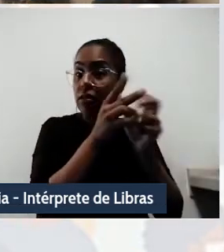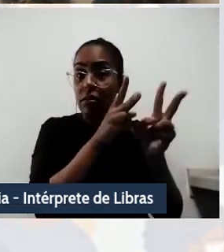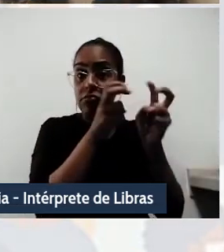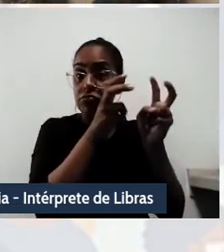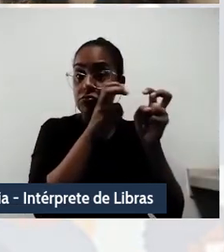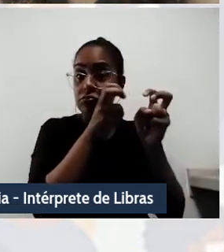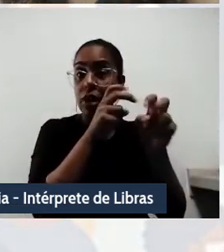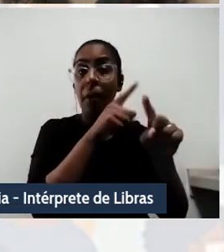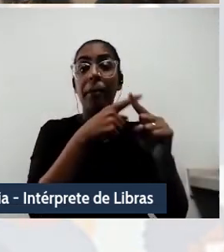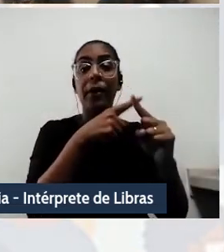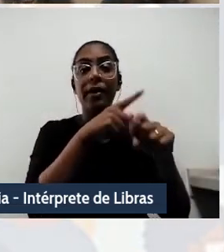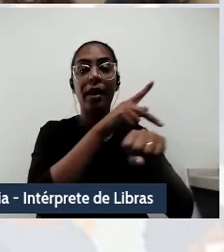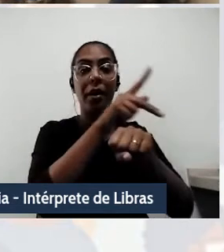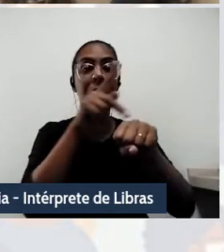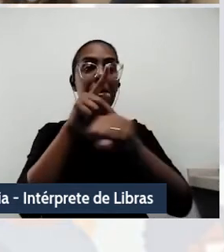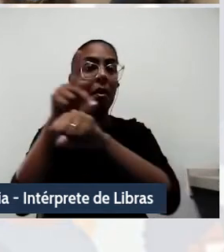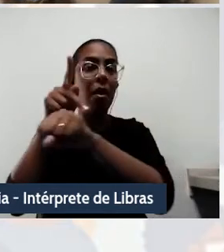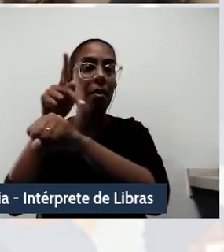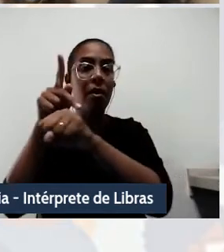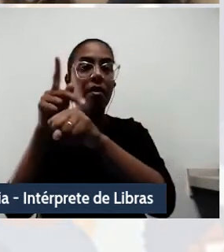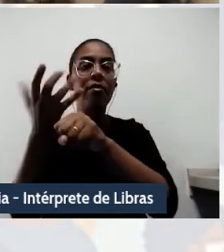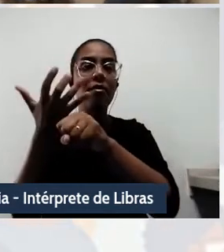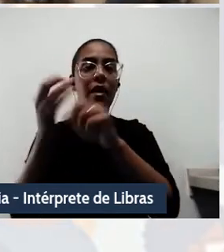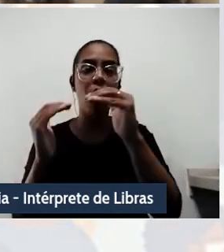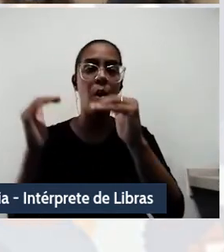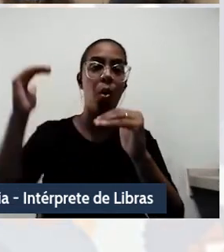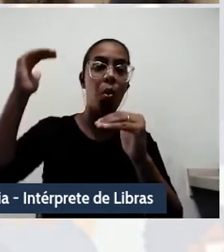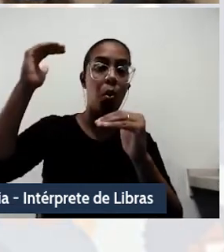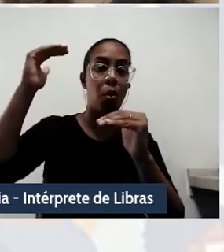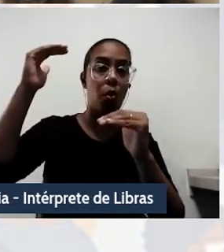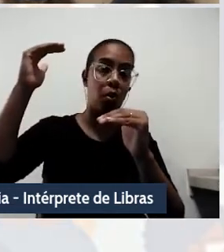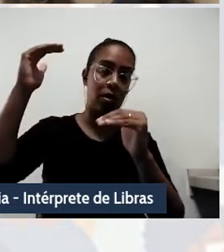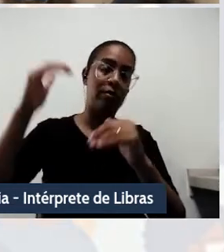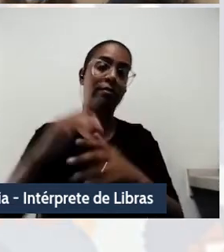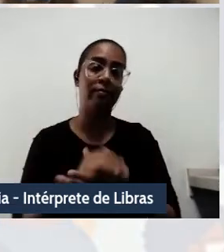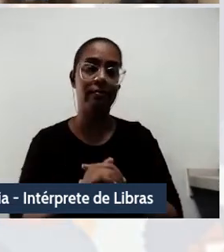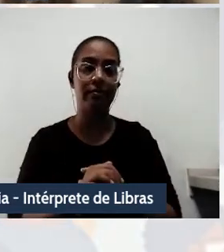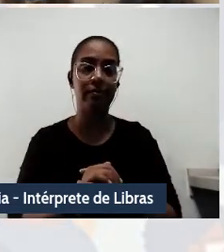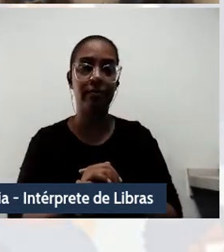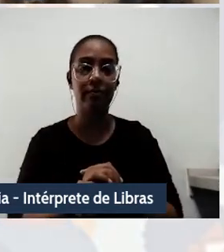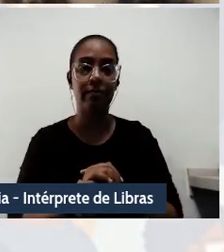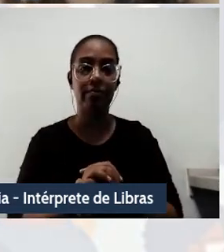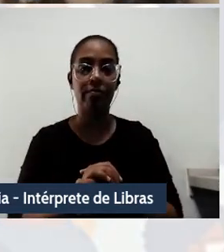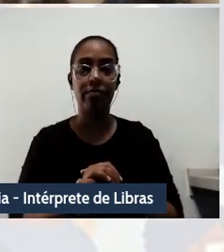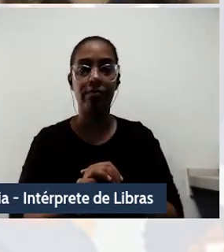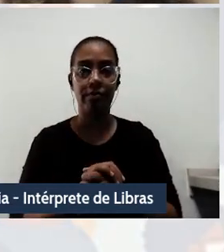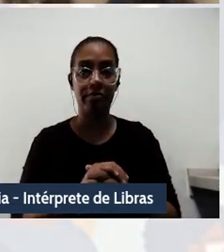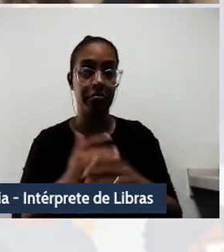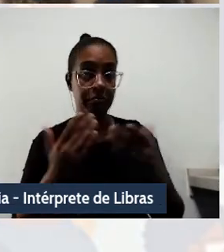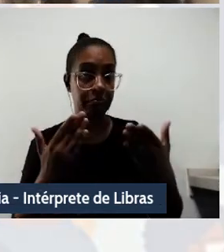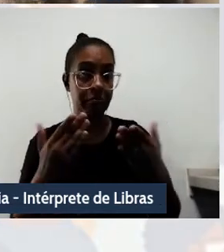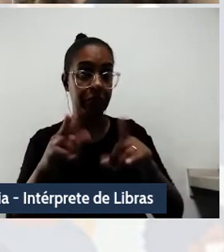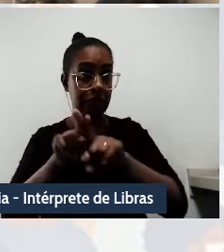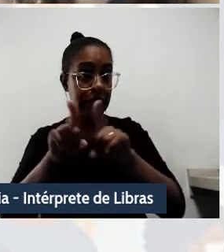seriam superiores e teriam a obrigação de tutelar os outros inferiores. Cabe salientar,